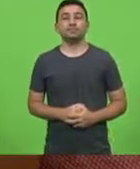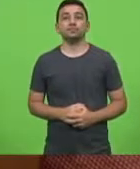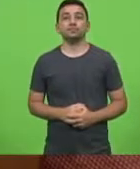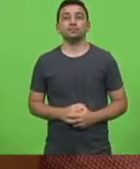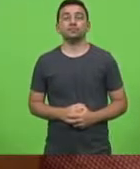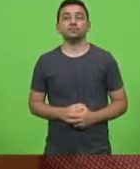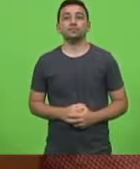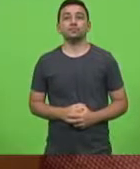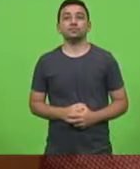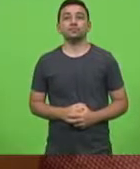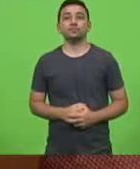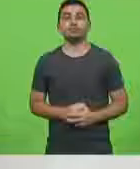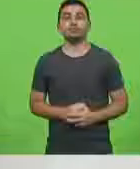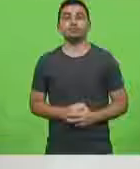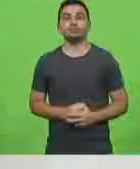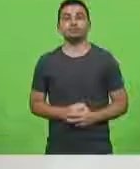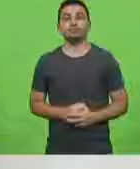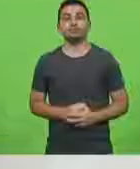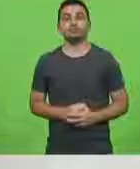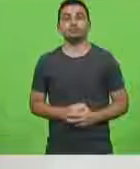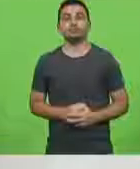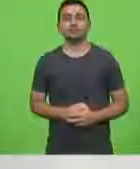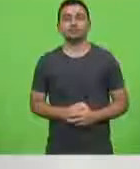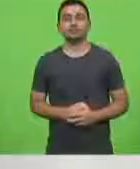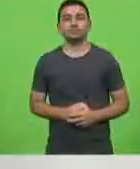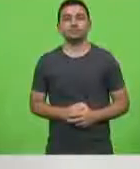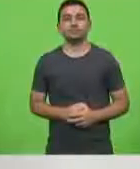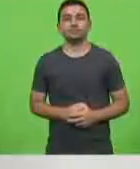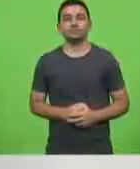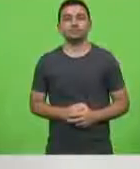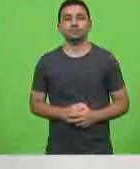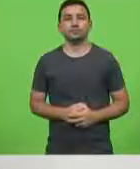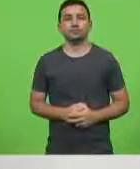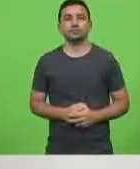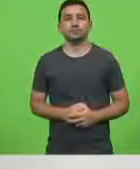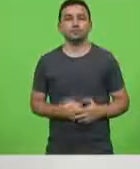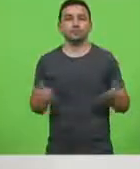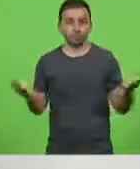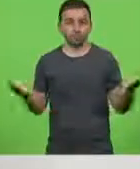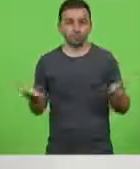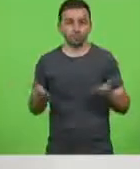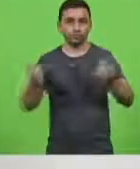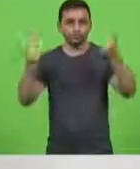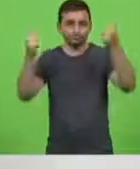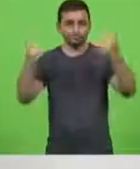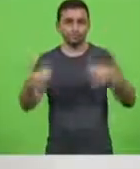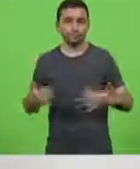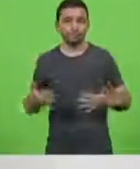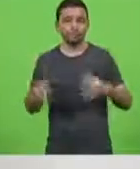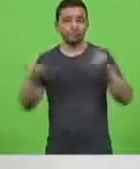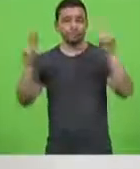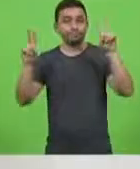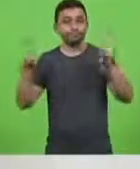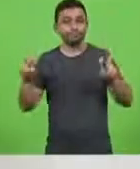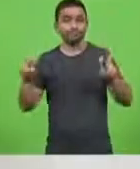Senhores deputados venho hoje falar de um tema que o catarinense precisa saber. Atenção